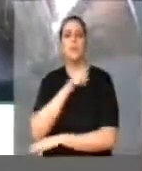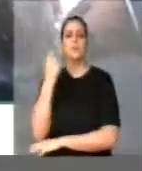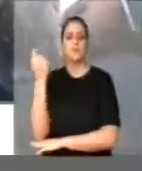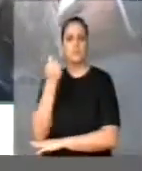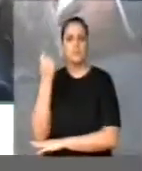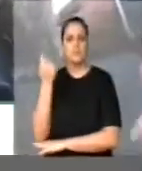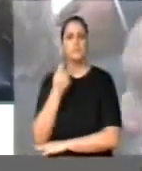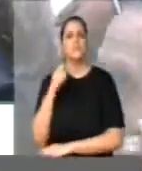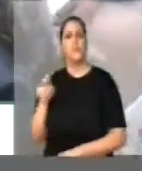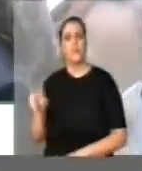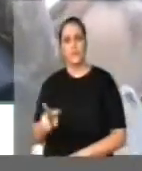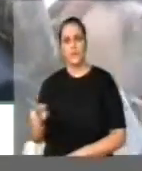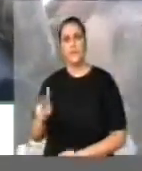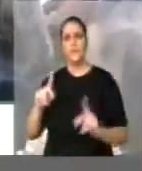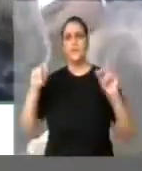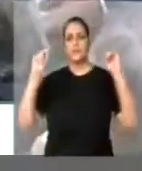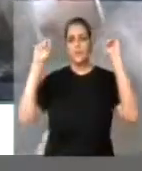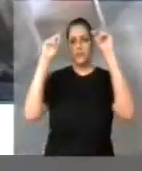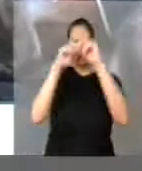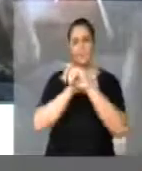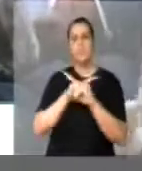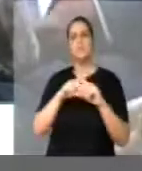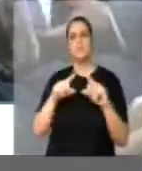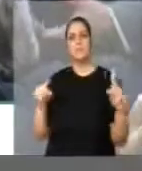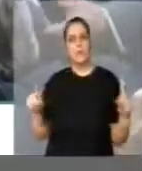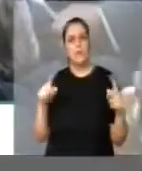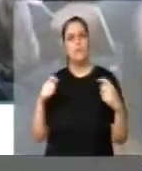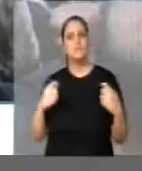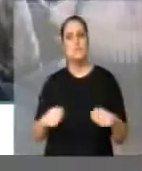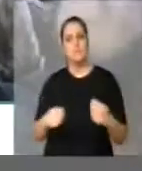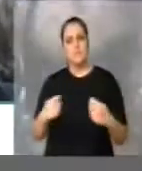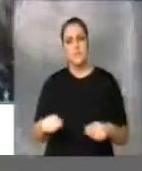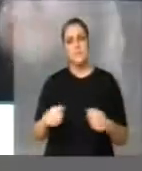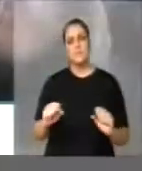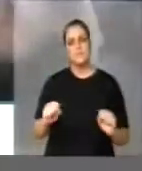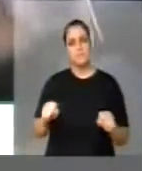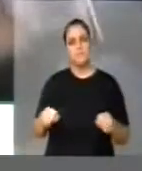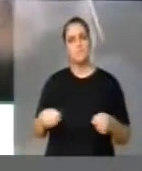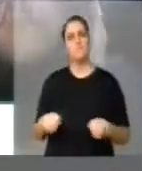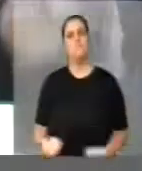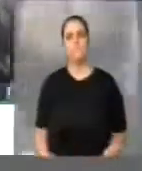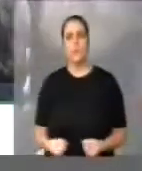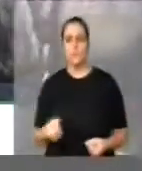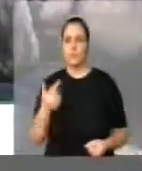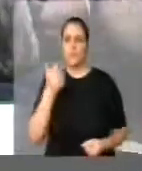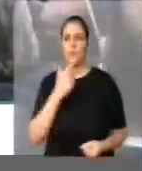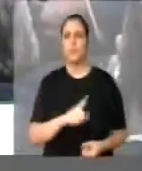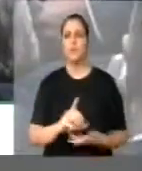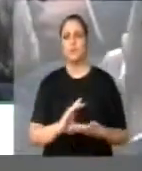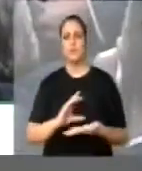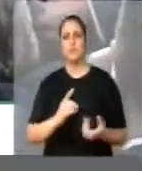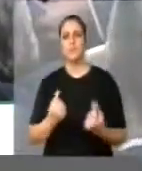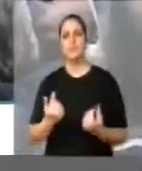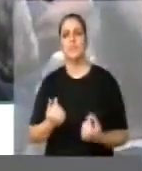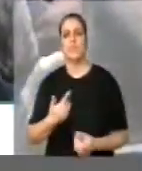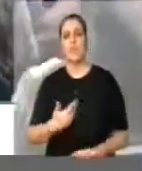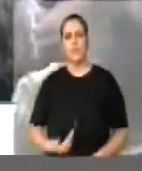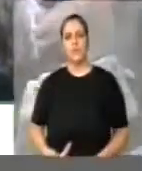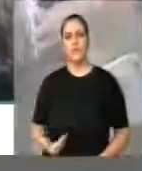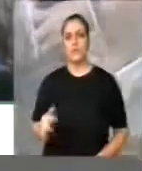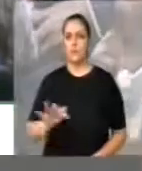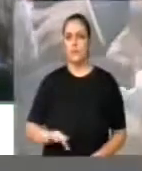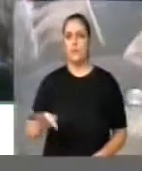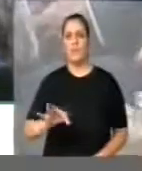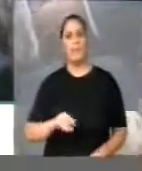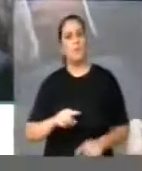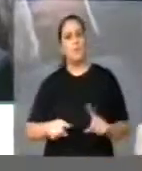que enfrentam dificuldades, mas que precisam fazer sacrifícios para receber recursos federais. O projeto não é obrigatório. Quem não quiser